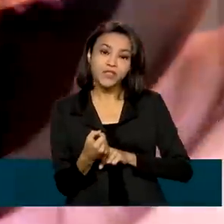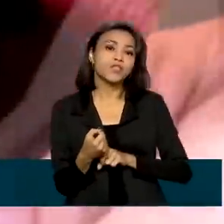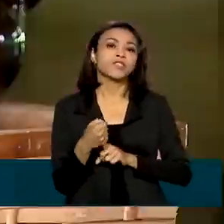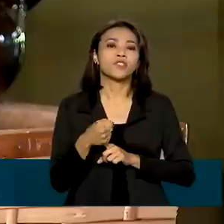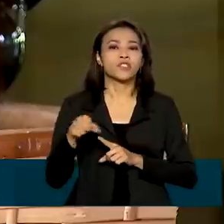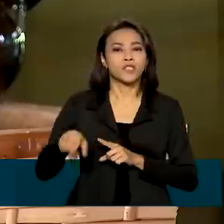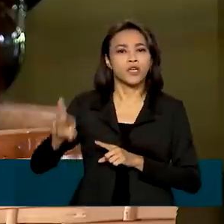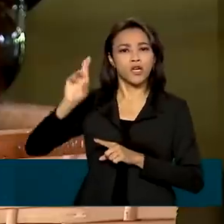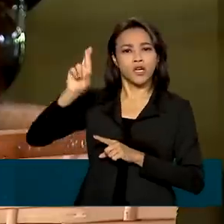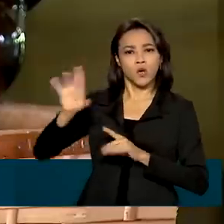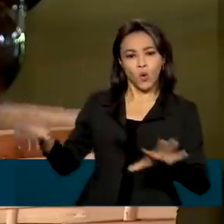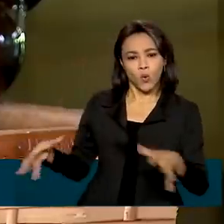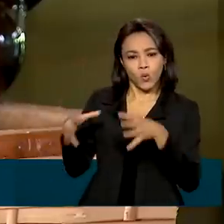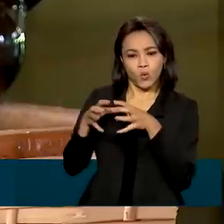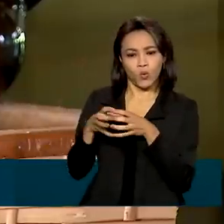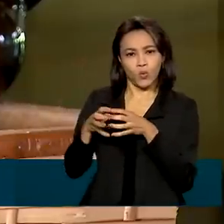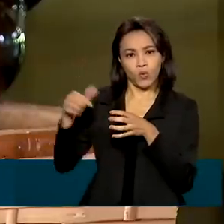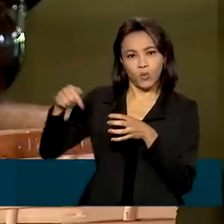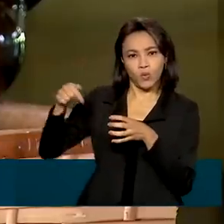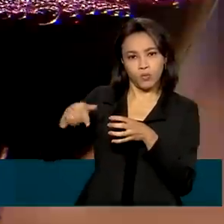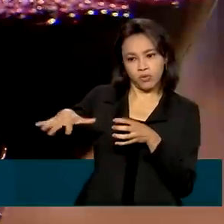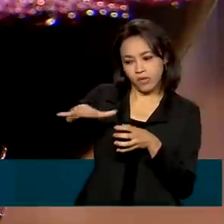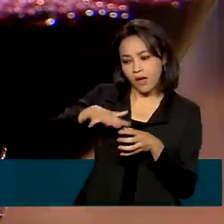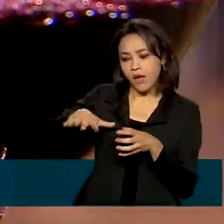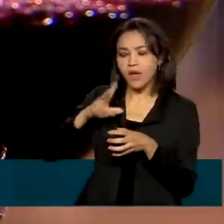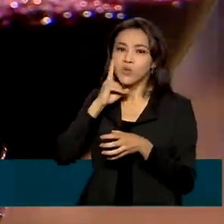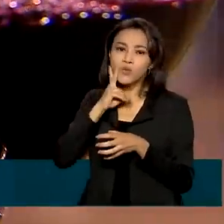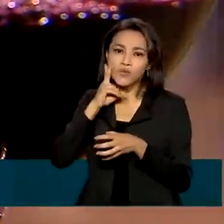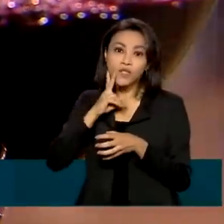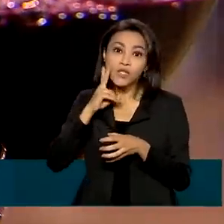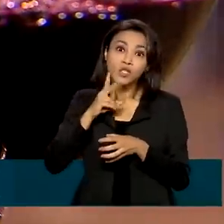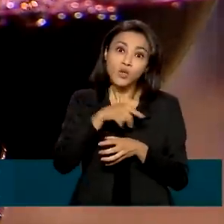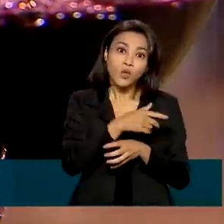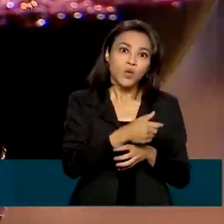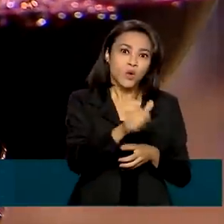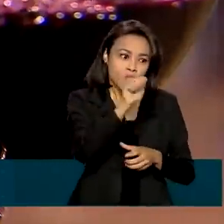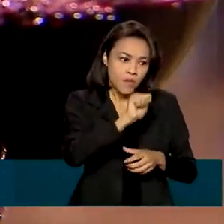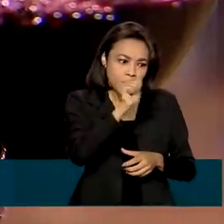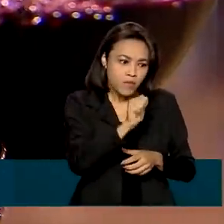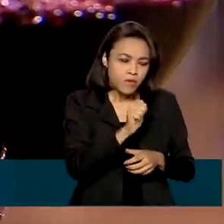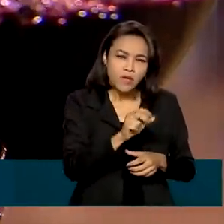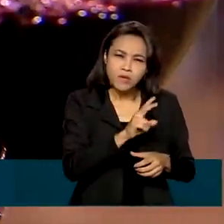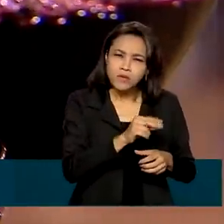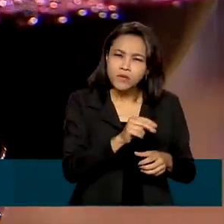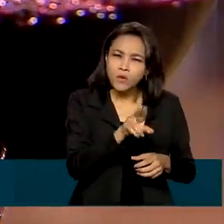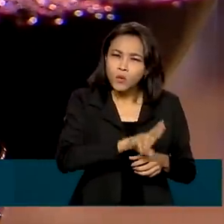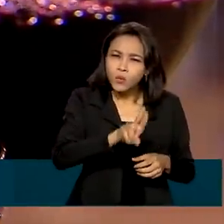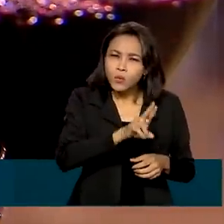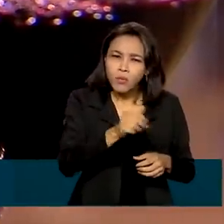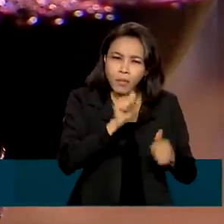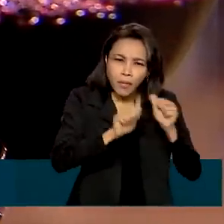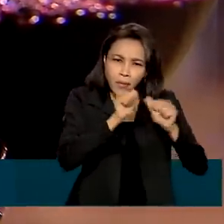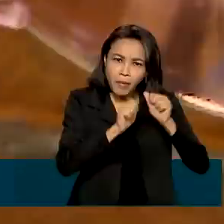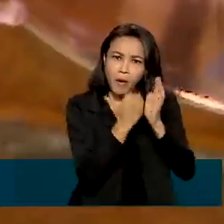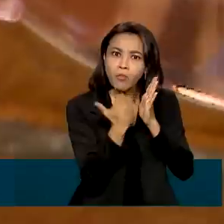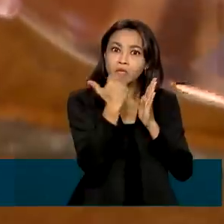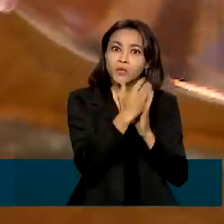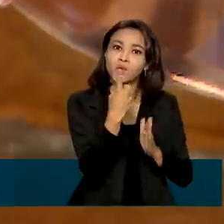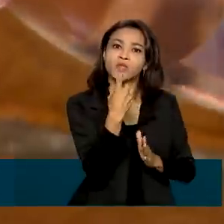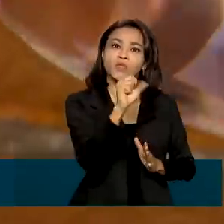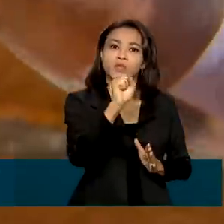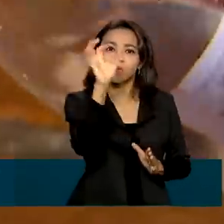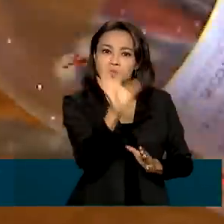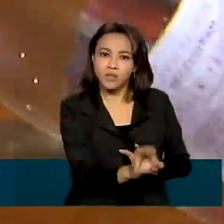Organização Internacional da Vinha e do Vinho, o consumo do produto por aqui aumentou mais de 18%. O